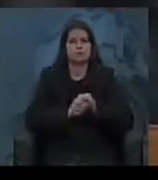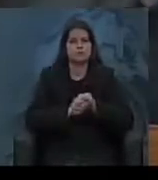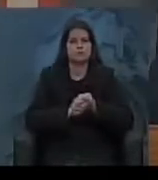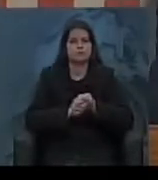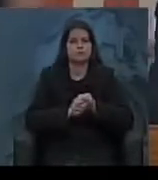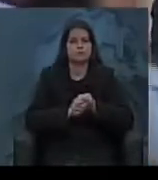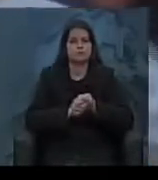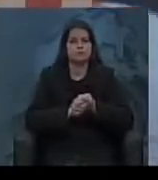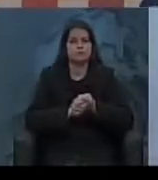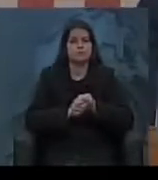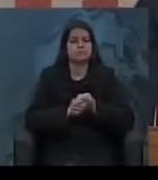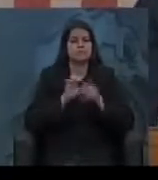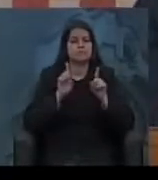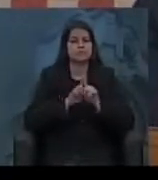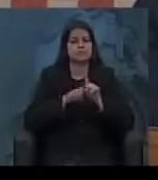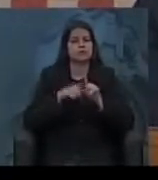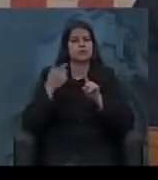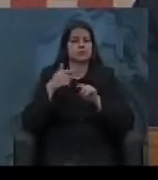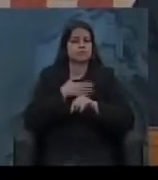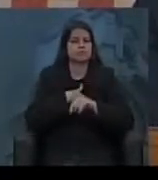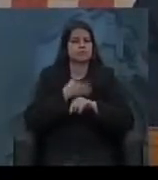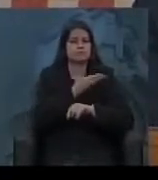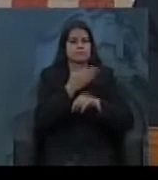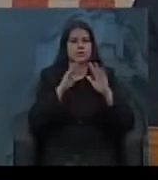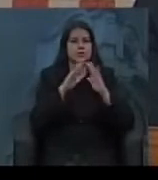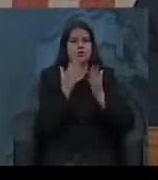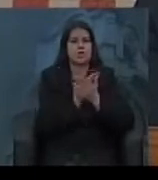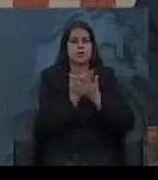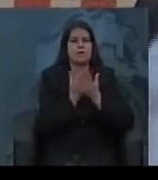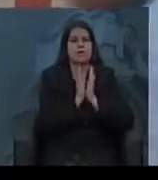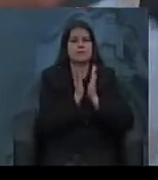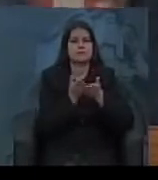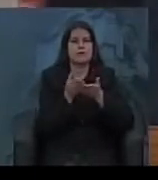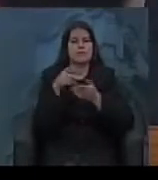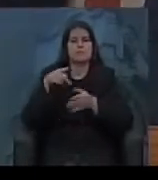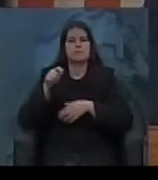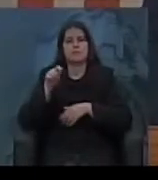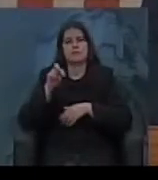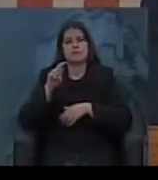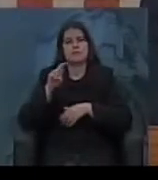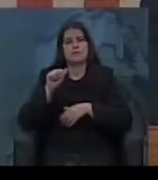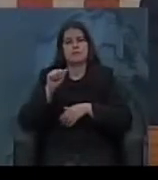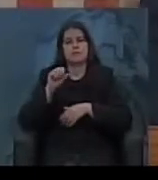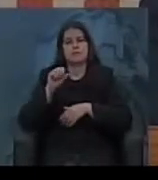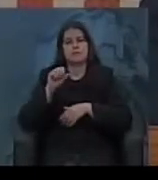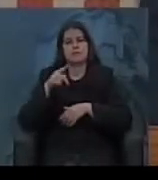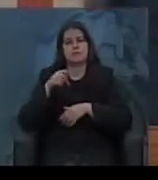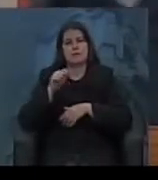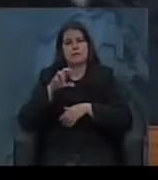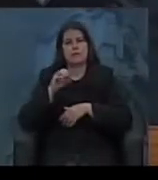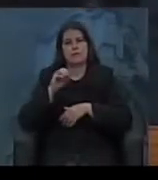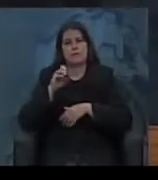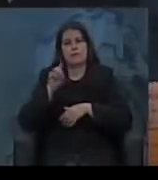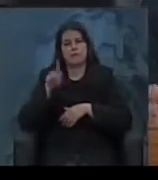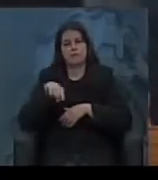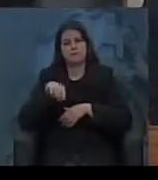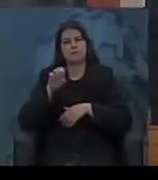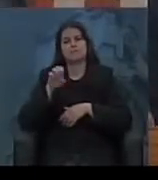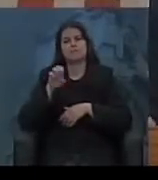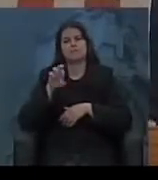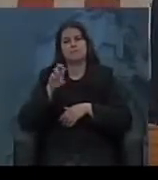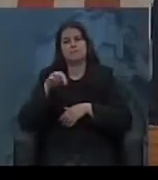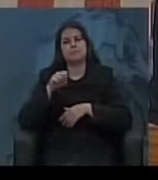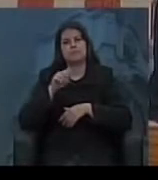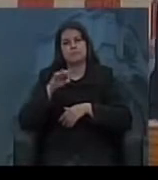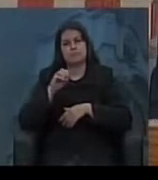Também quero novamente saudar as escolas aqui presentes, o La Salle, o Parobé, o Ernesto Dornelis e o Instituto Federal